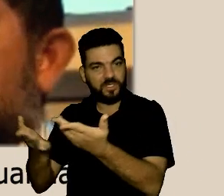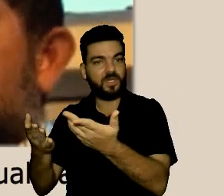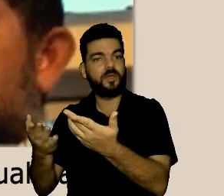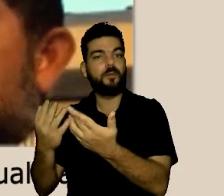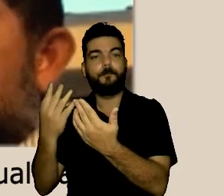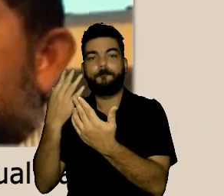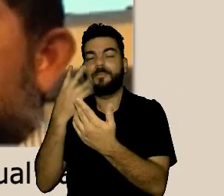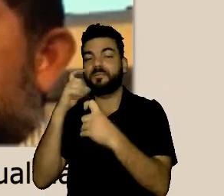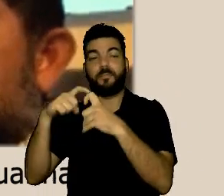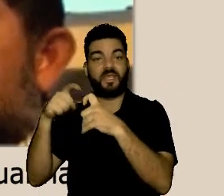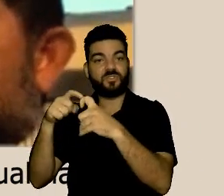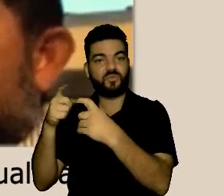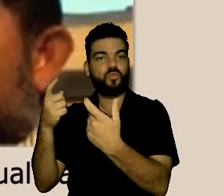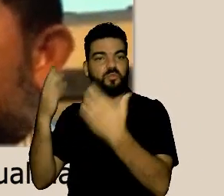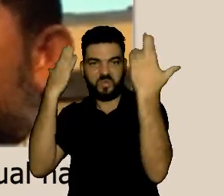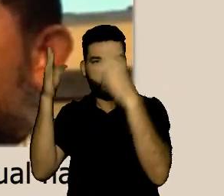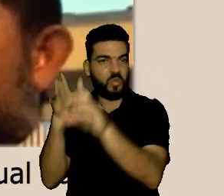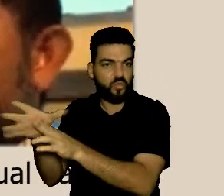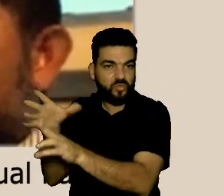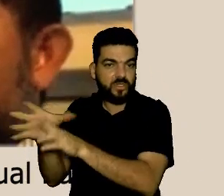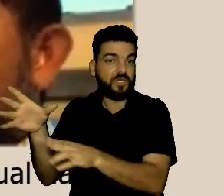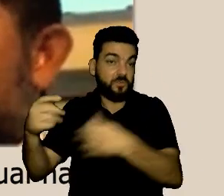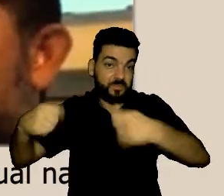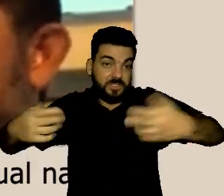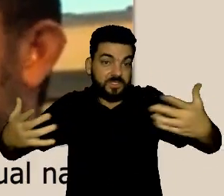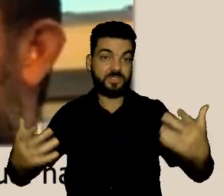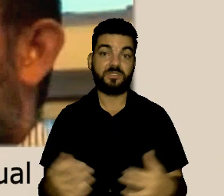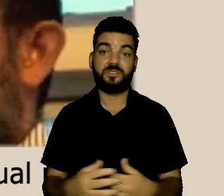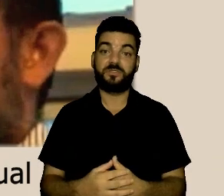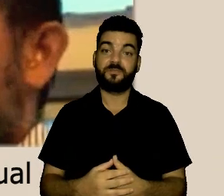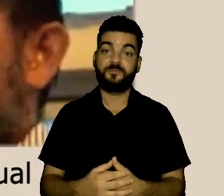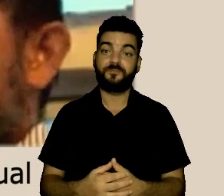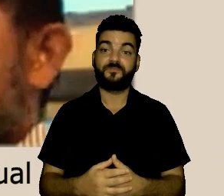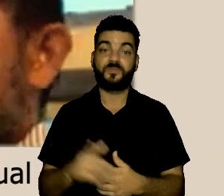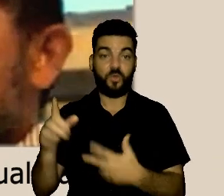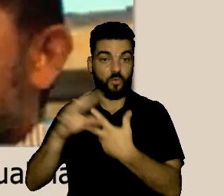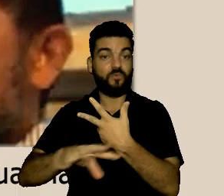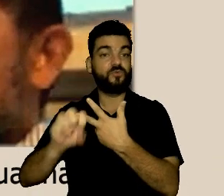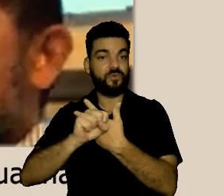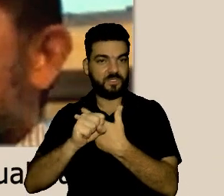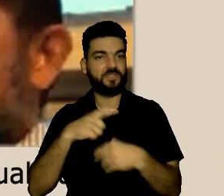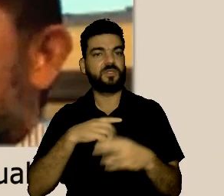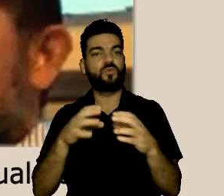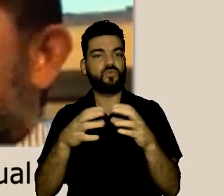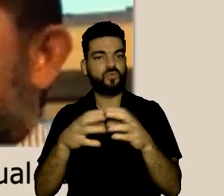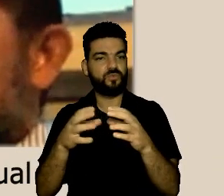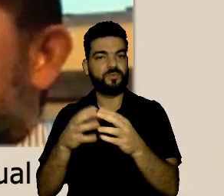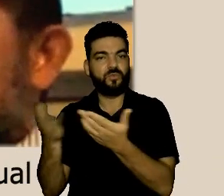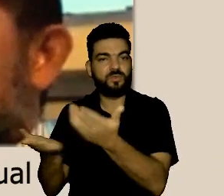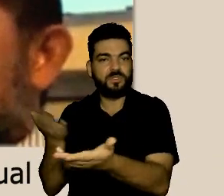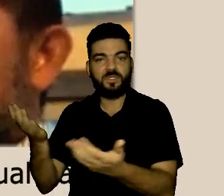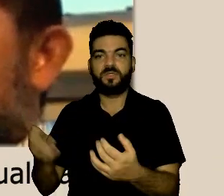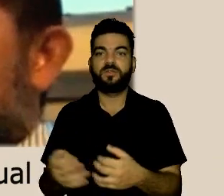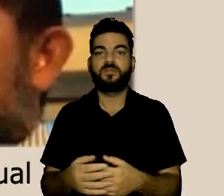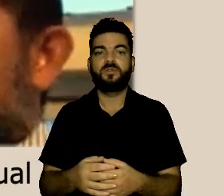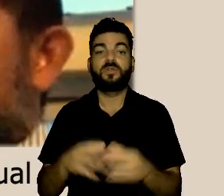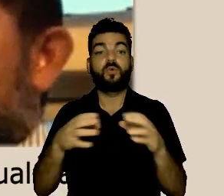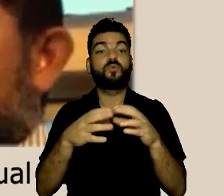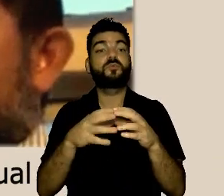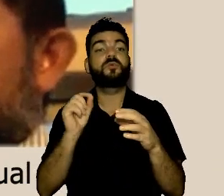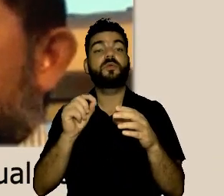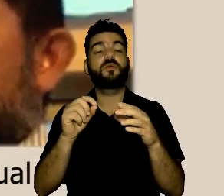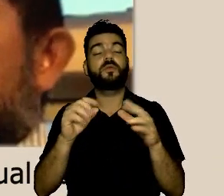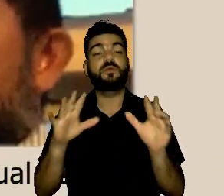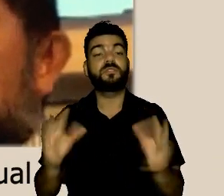para o homem violento que ele também tem que ser tratado dentro da controladoria nós temos não